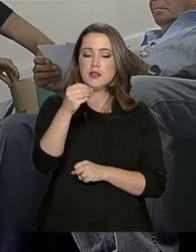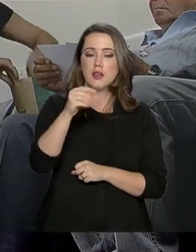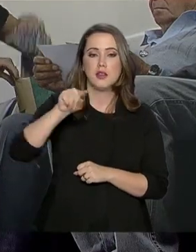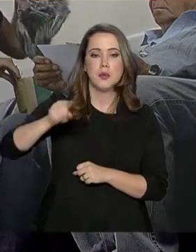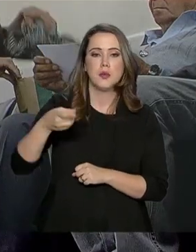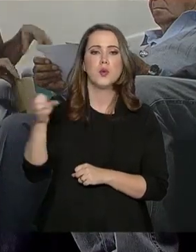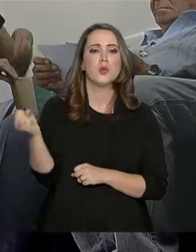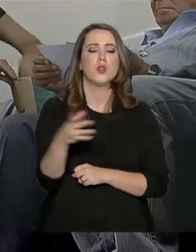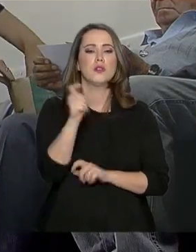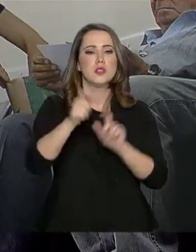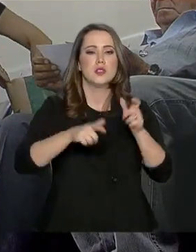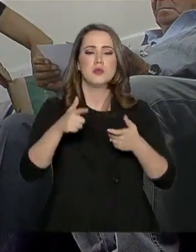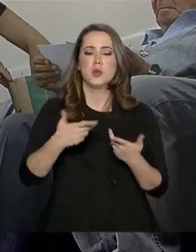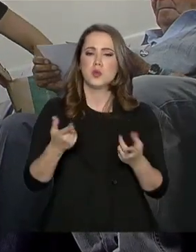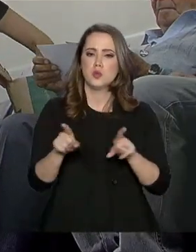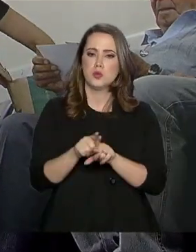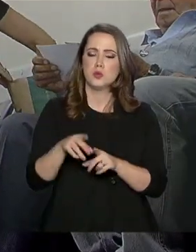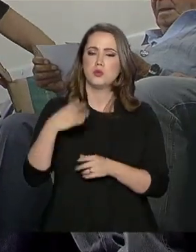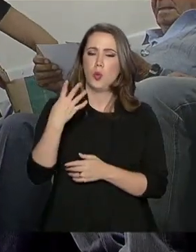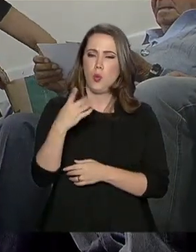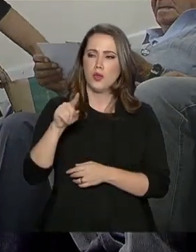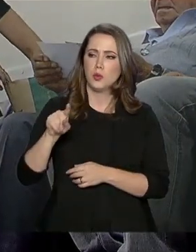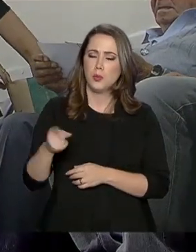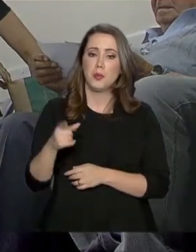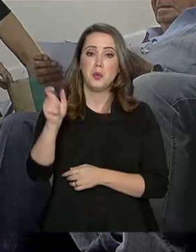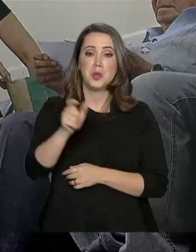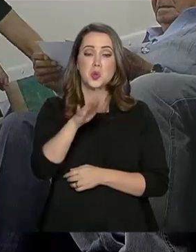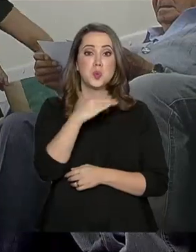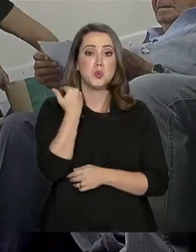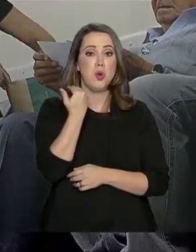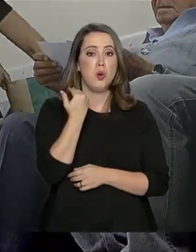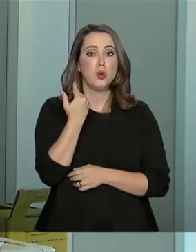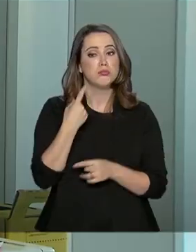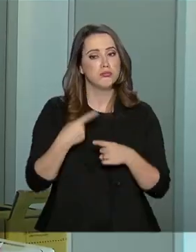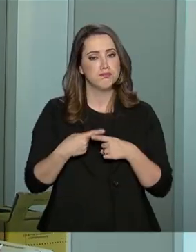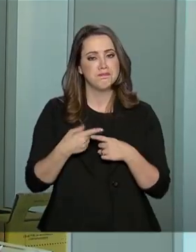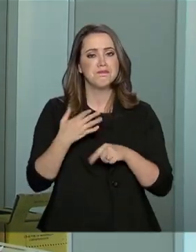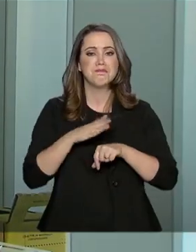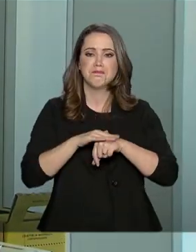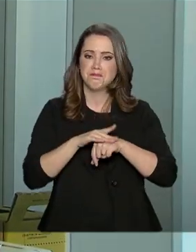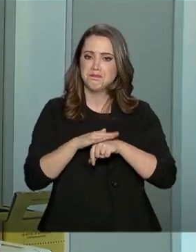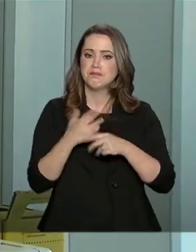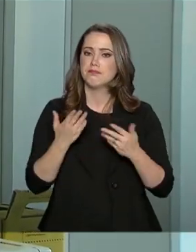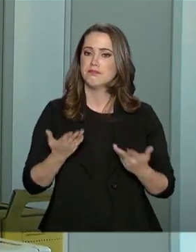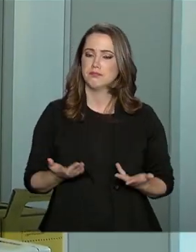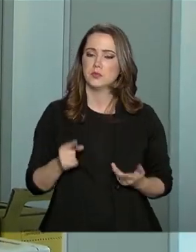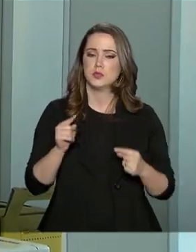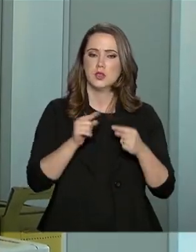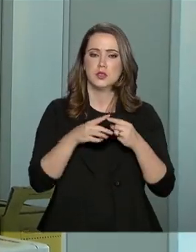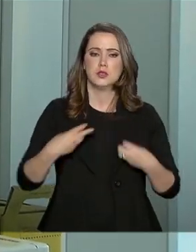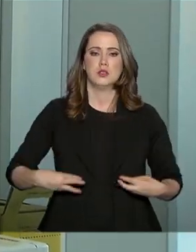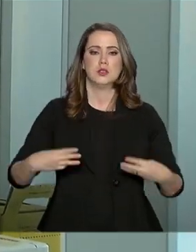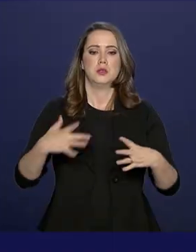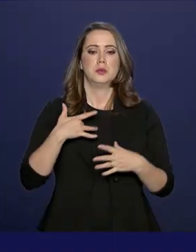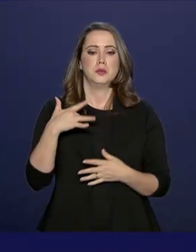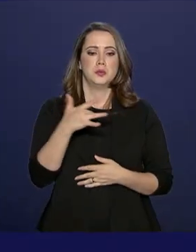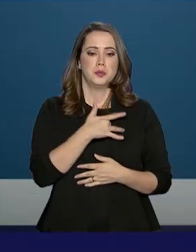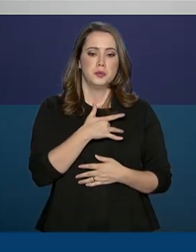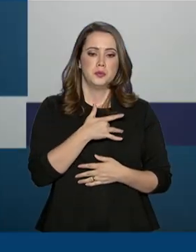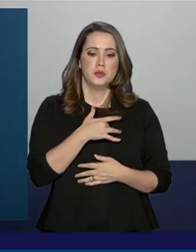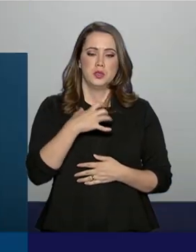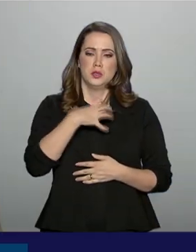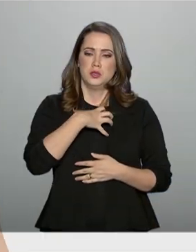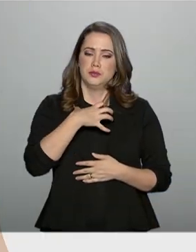pelo menos 4.500 pacientes morrem por causa da doença, de acordo com o Ministério da Saúde. Os